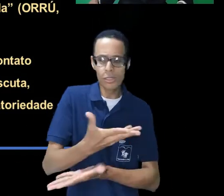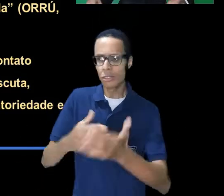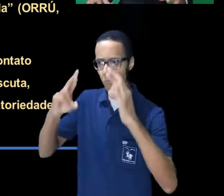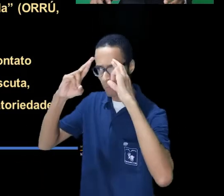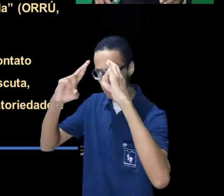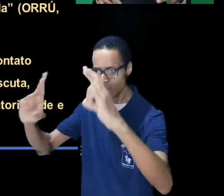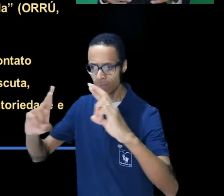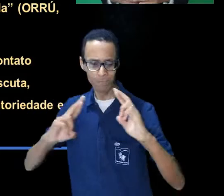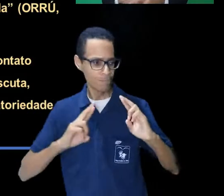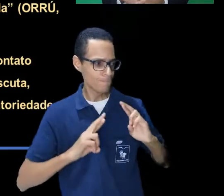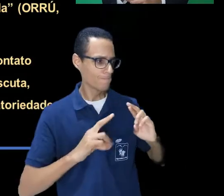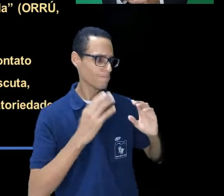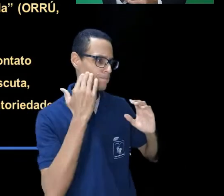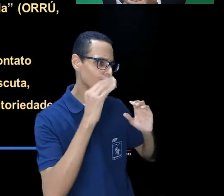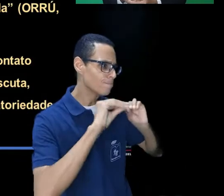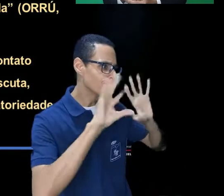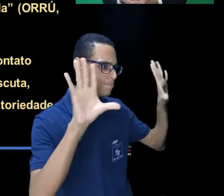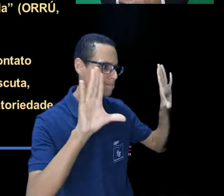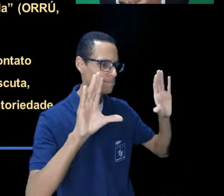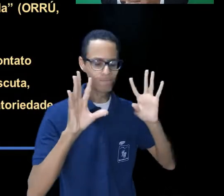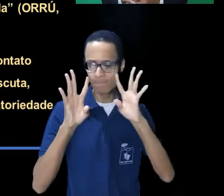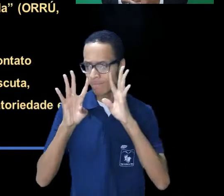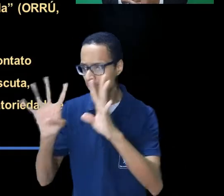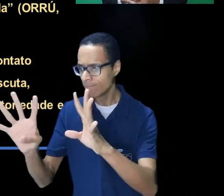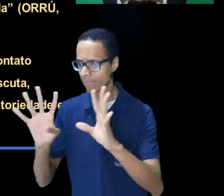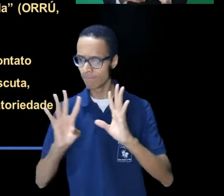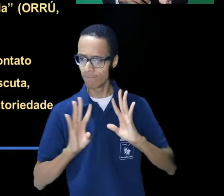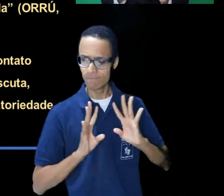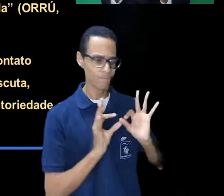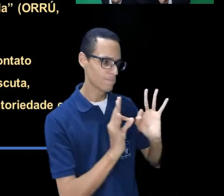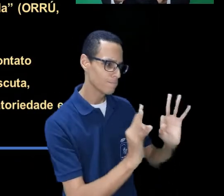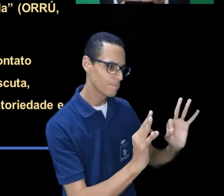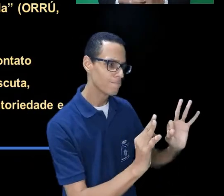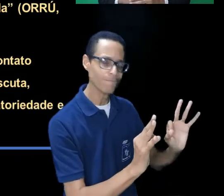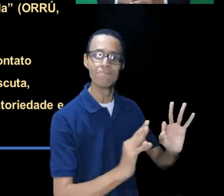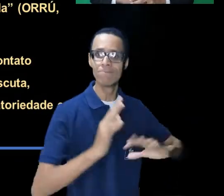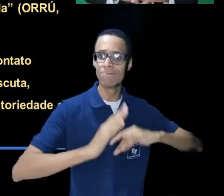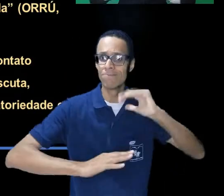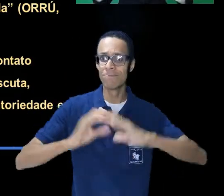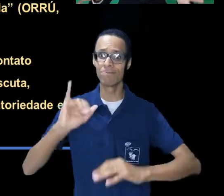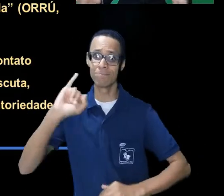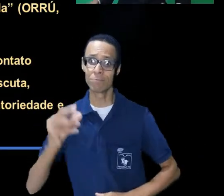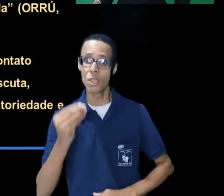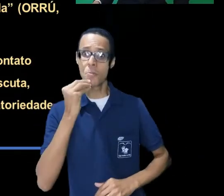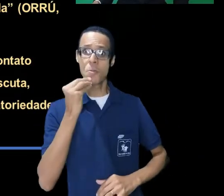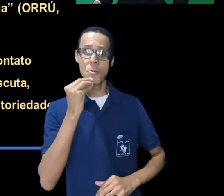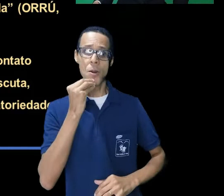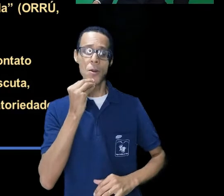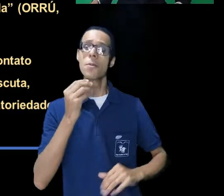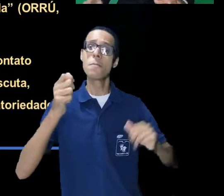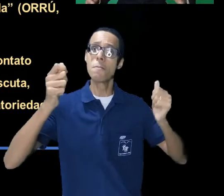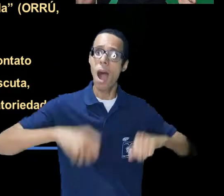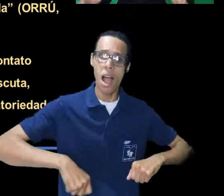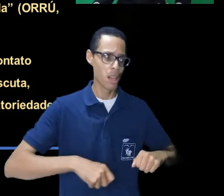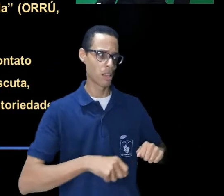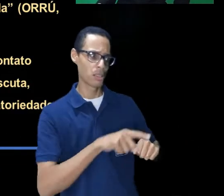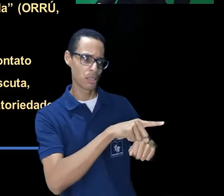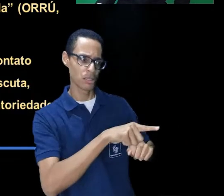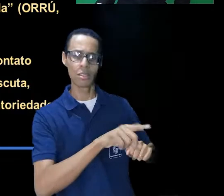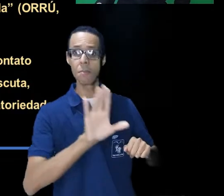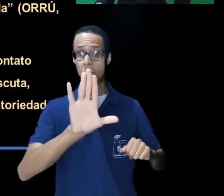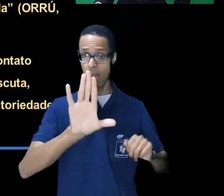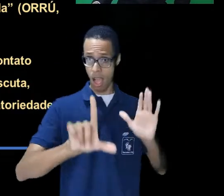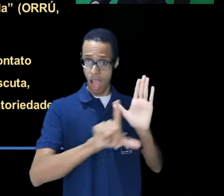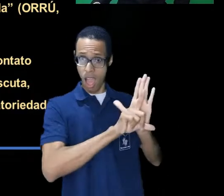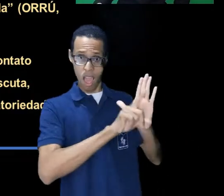escuta, potencialidades e oportunidades. E, abre aspas, não por obrigatoriedade e cumprimento da